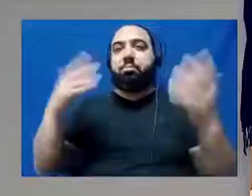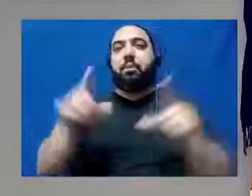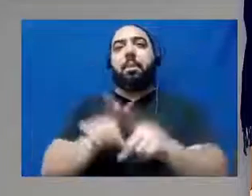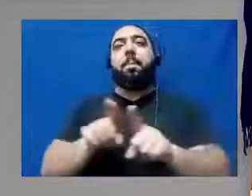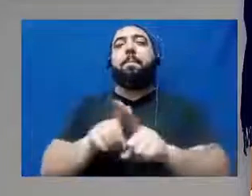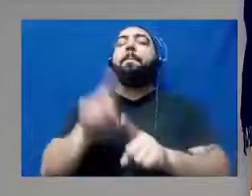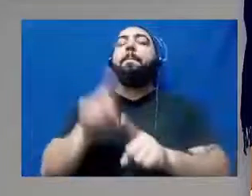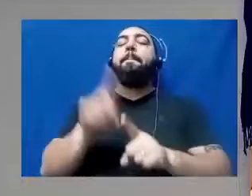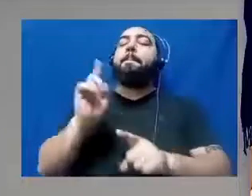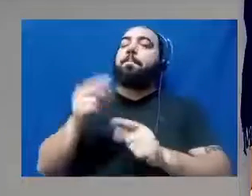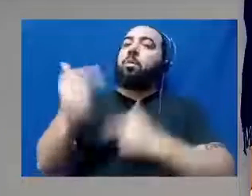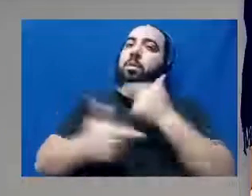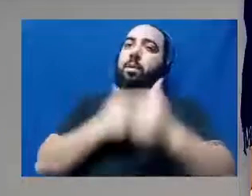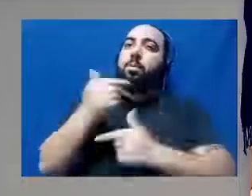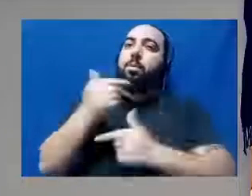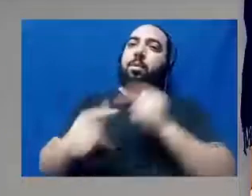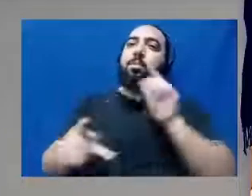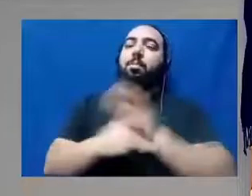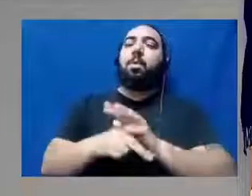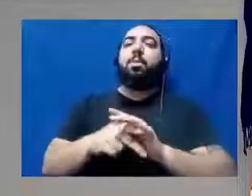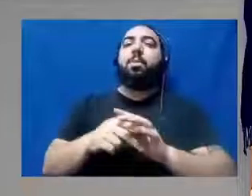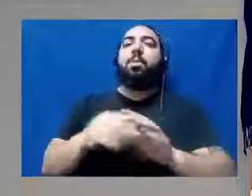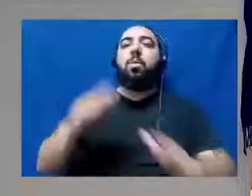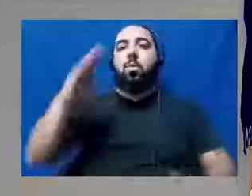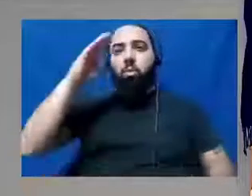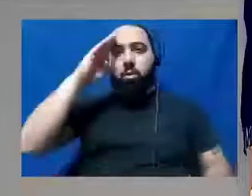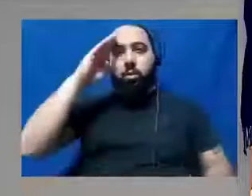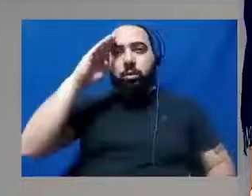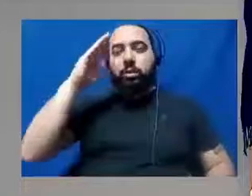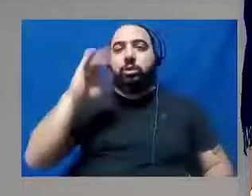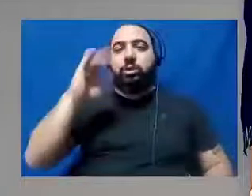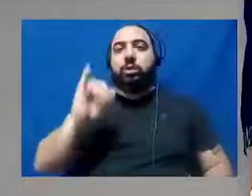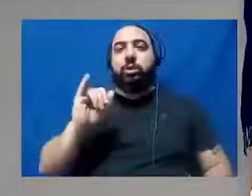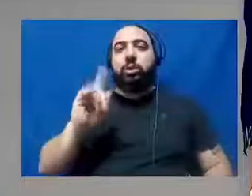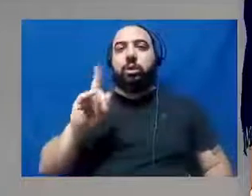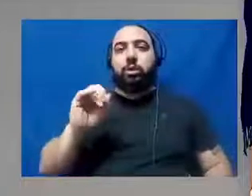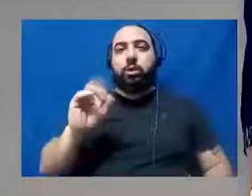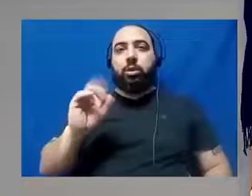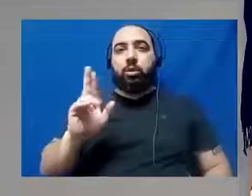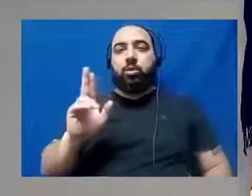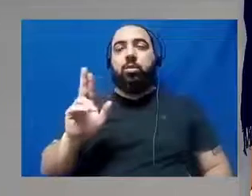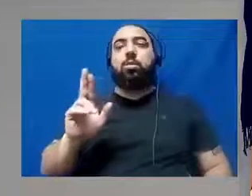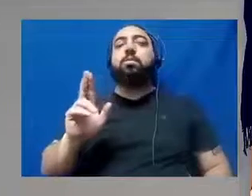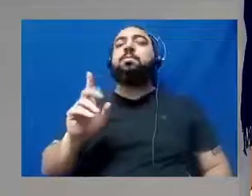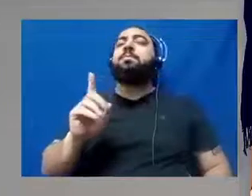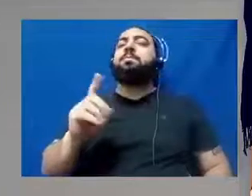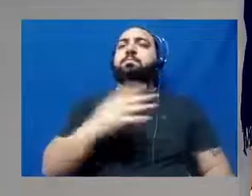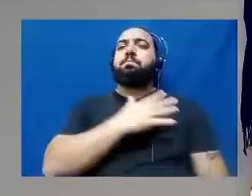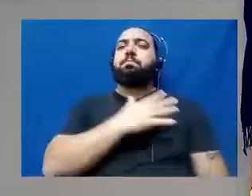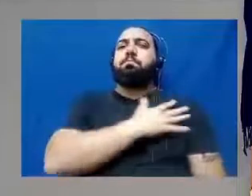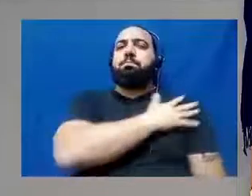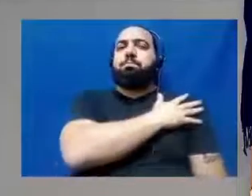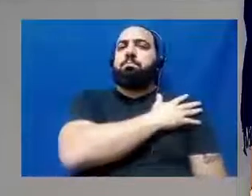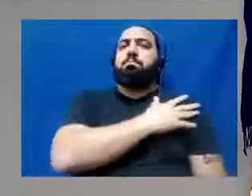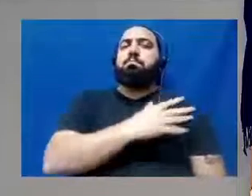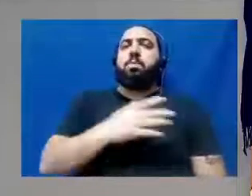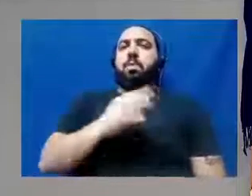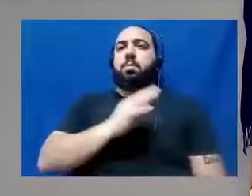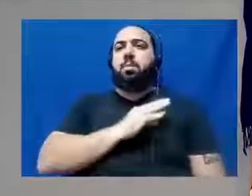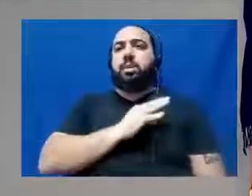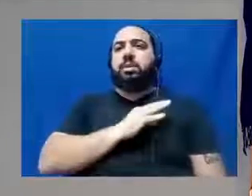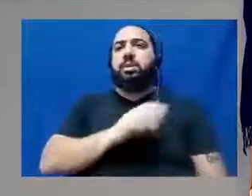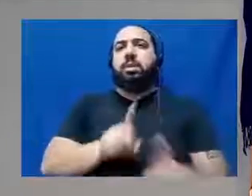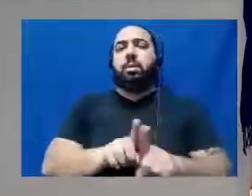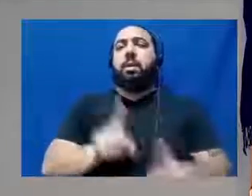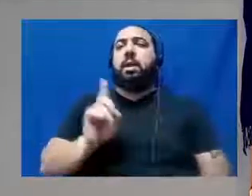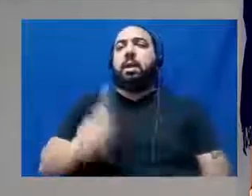trabalho do comandante Igor, do 24º Batalhão de Polícia Militar do município de Biguassu, e também do delegado